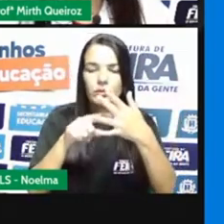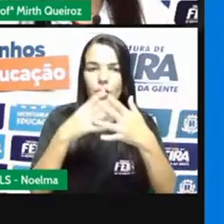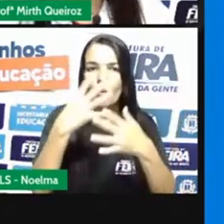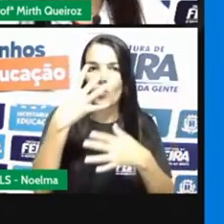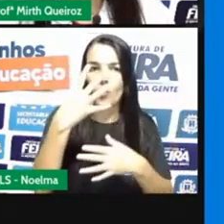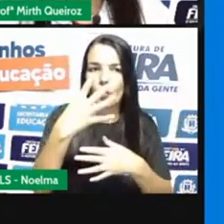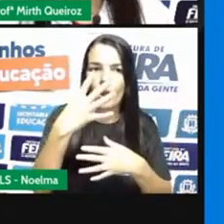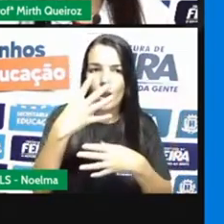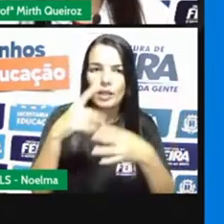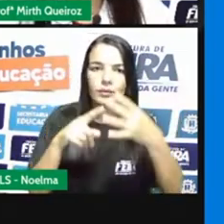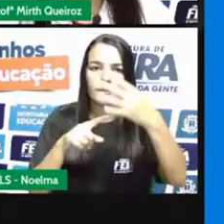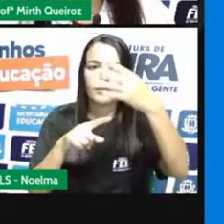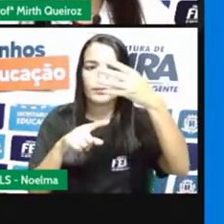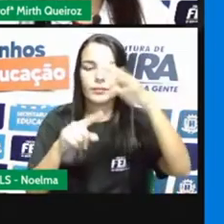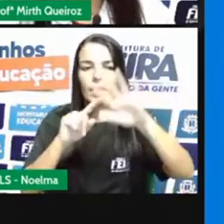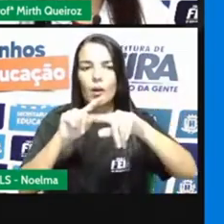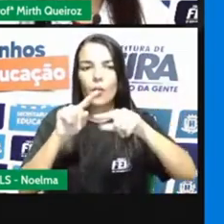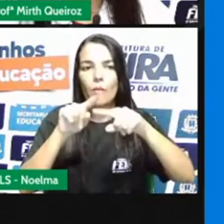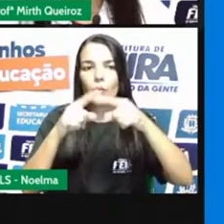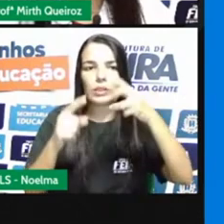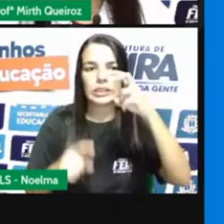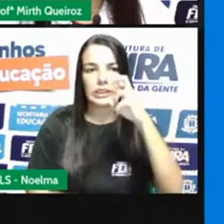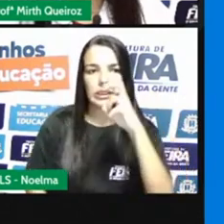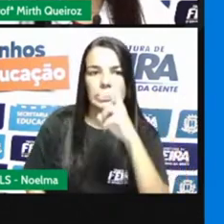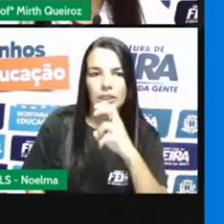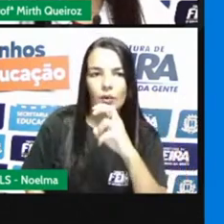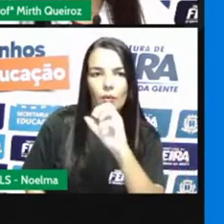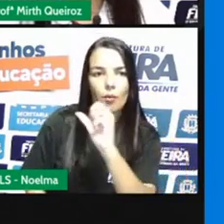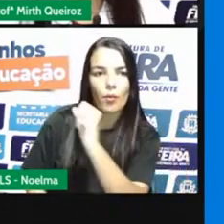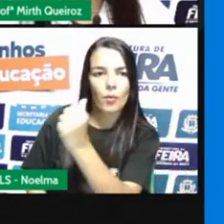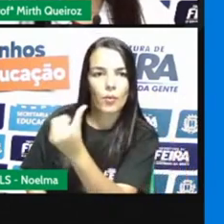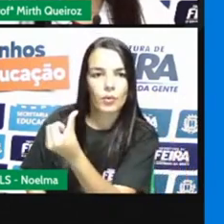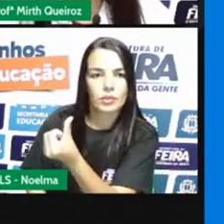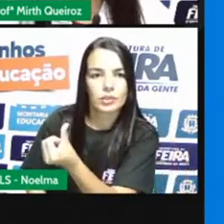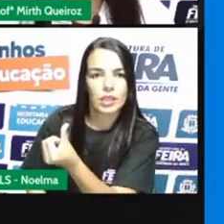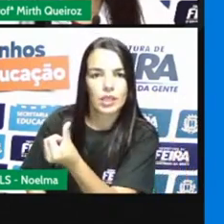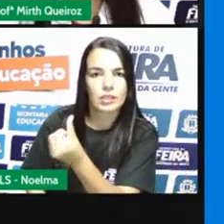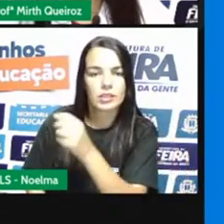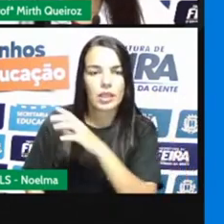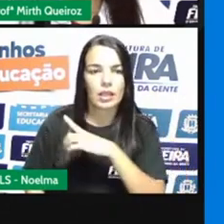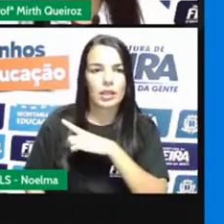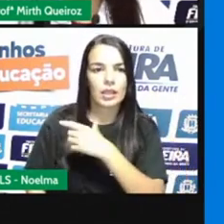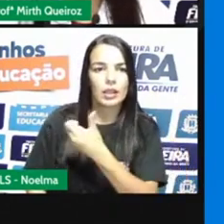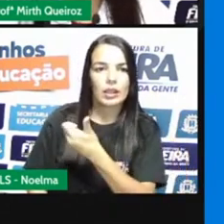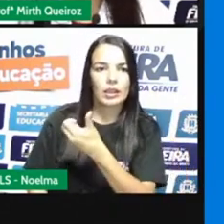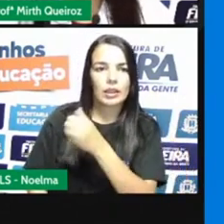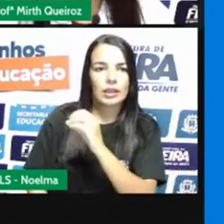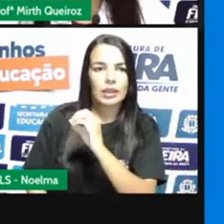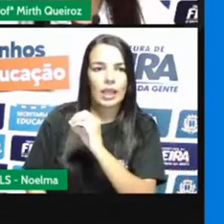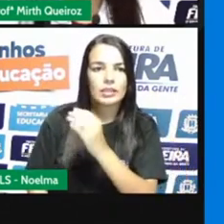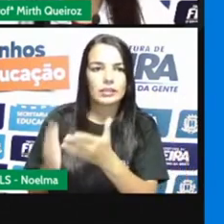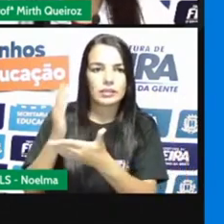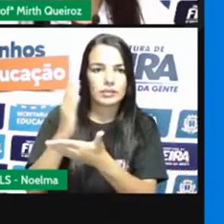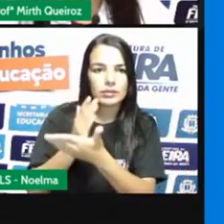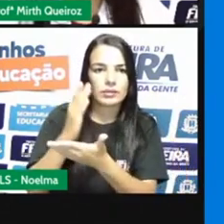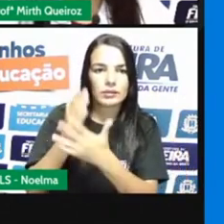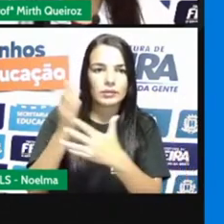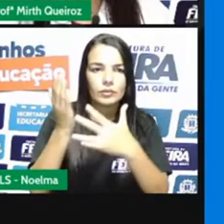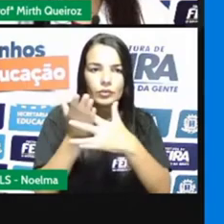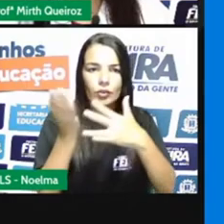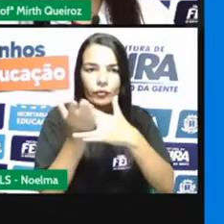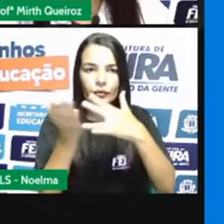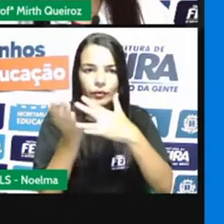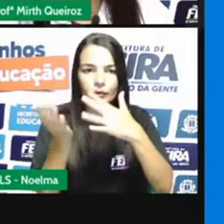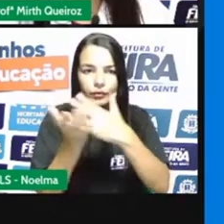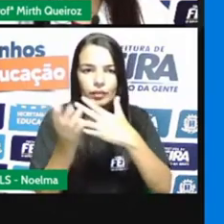Outro foi dividido em cinco partes. Outro em seis partes. E outro em dez partes. Notem aí que sempre no